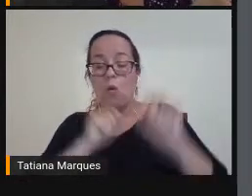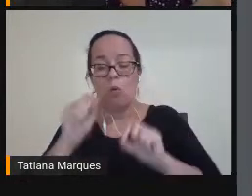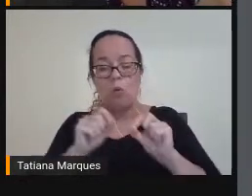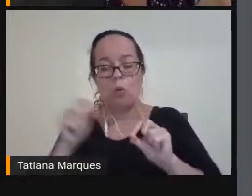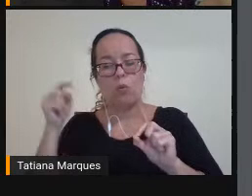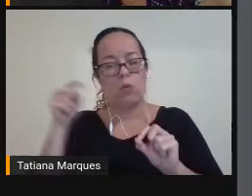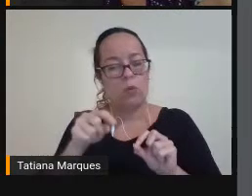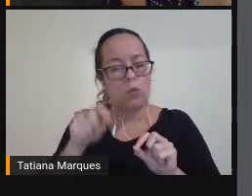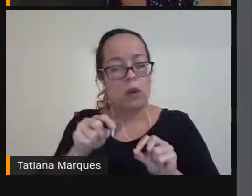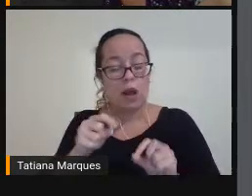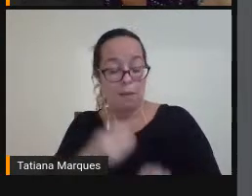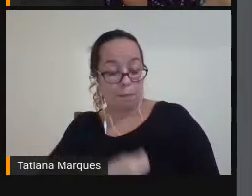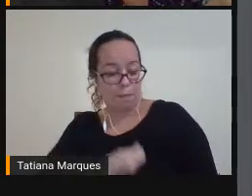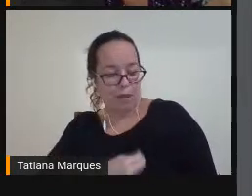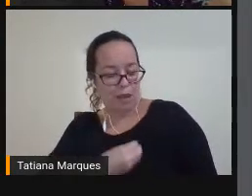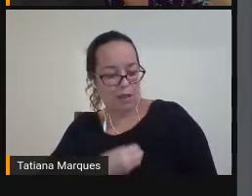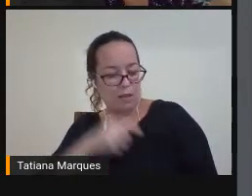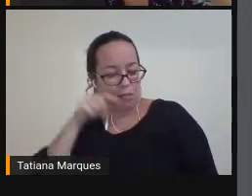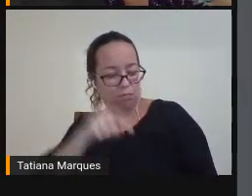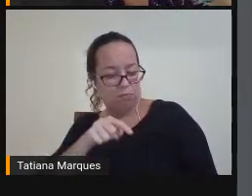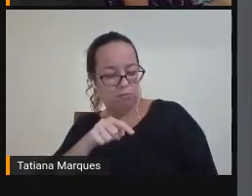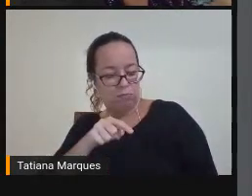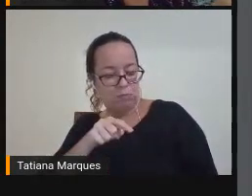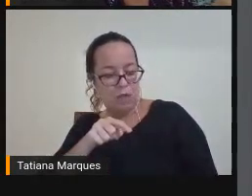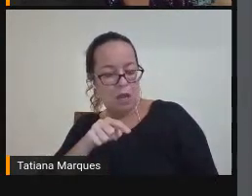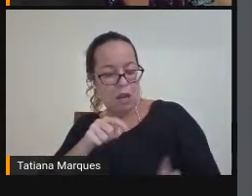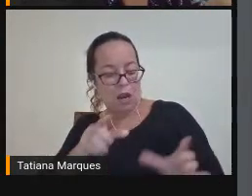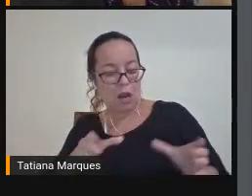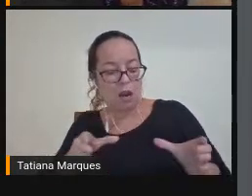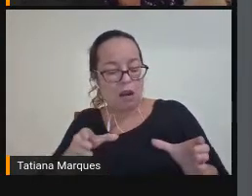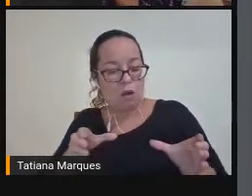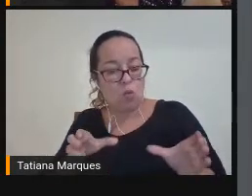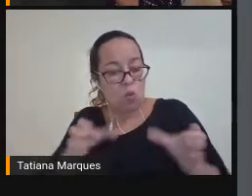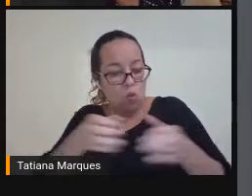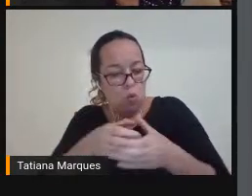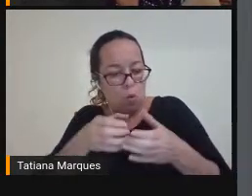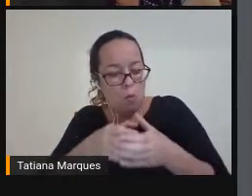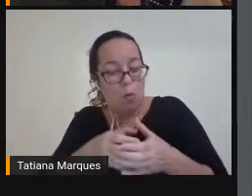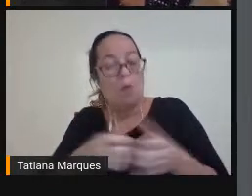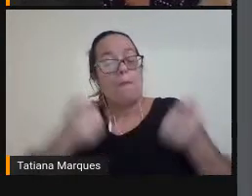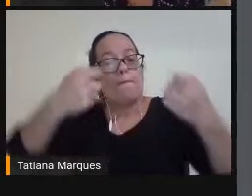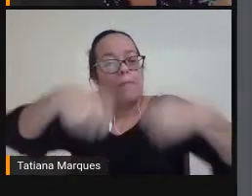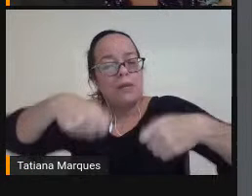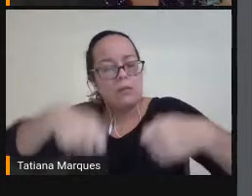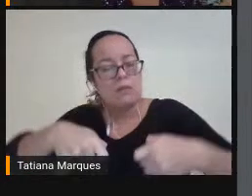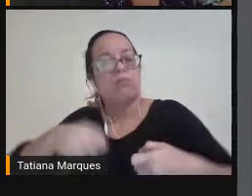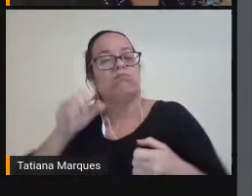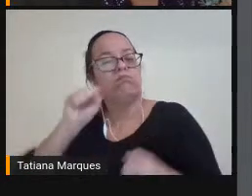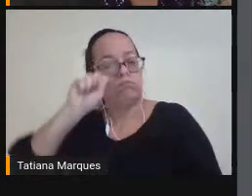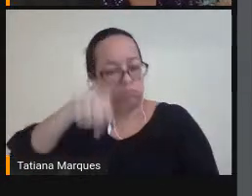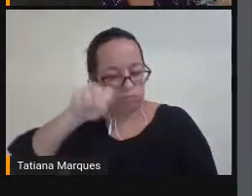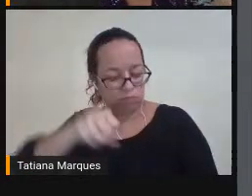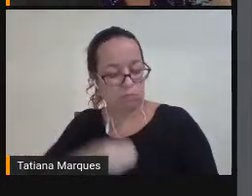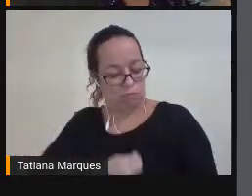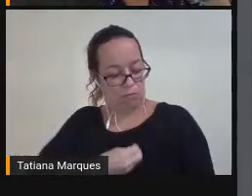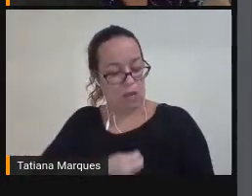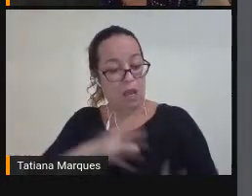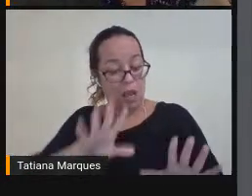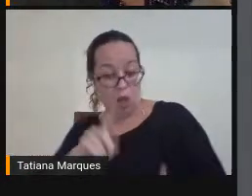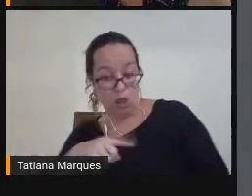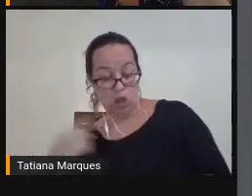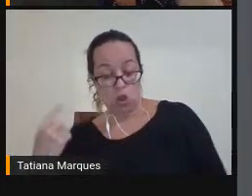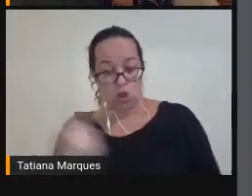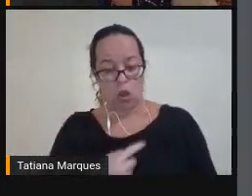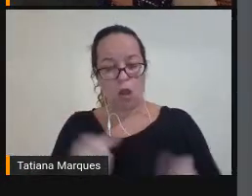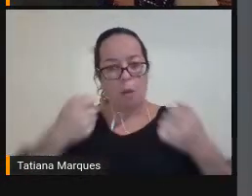participação Ela é Sim Necessária E que nós Precisamos Então